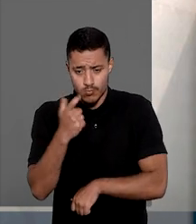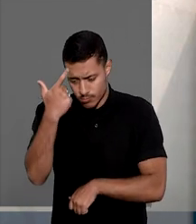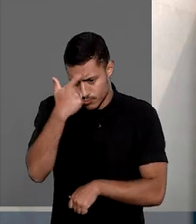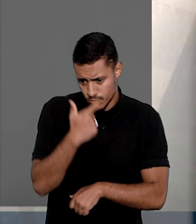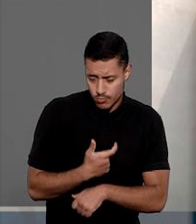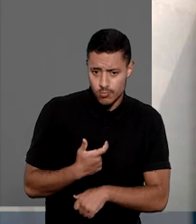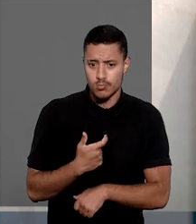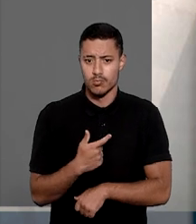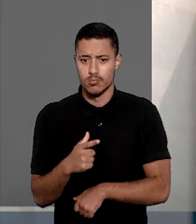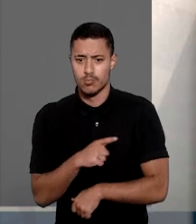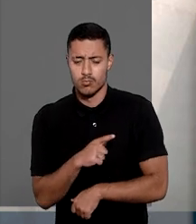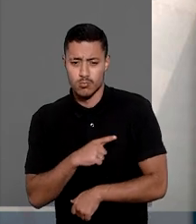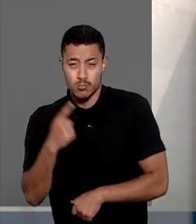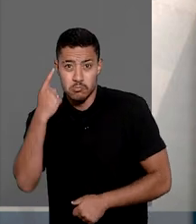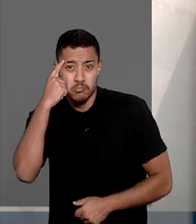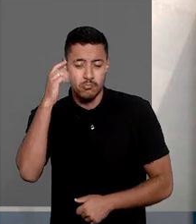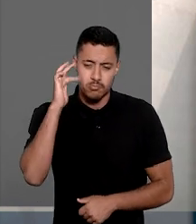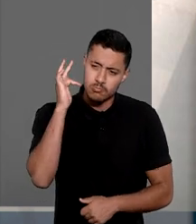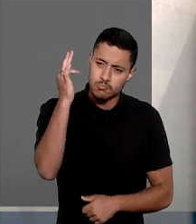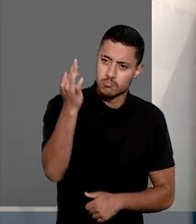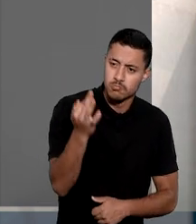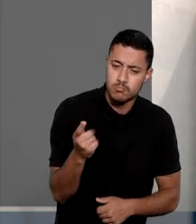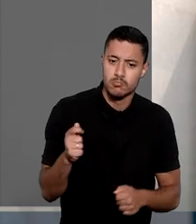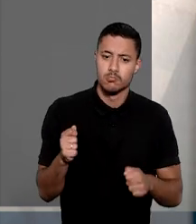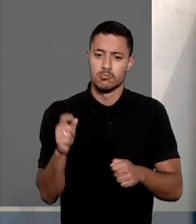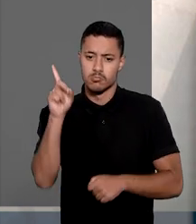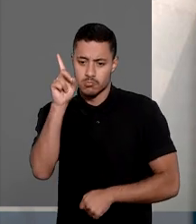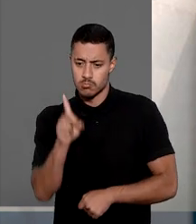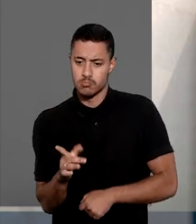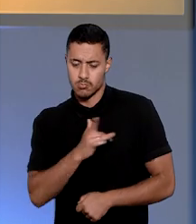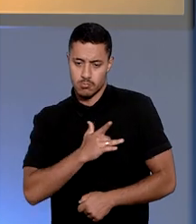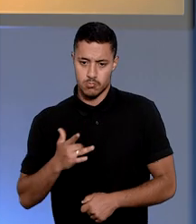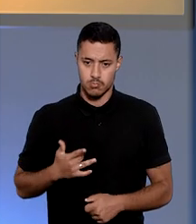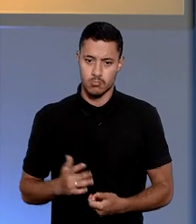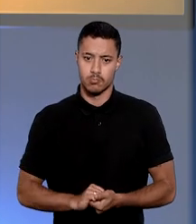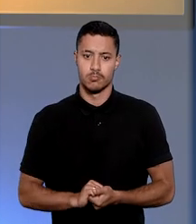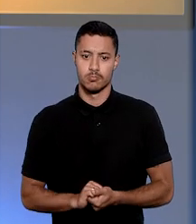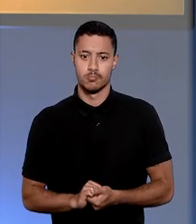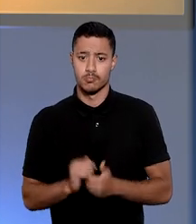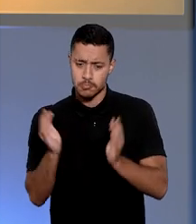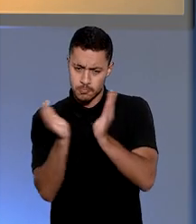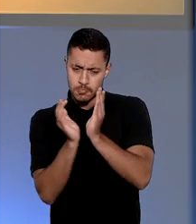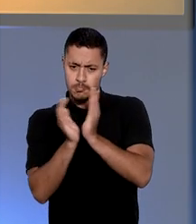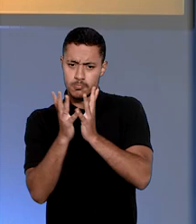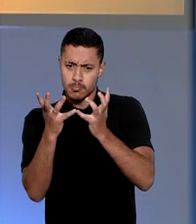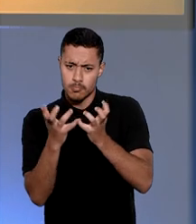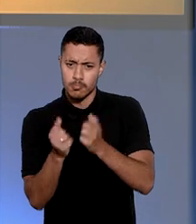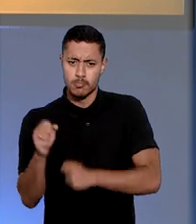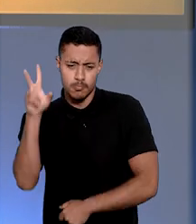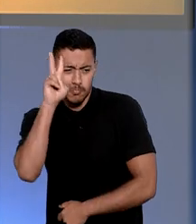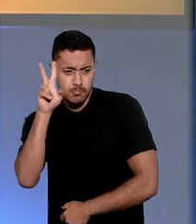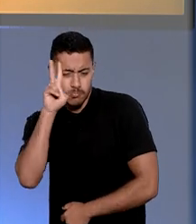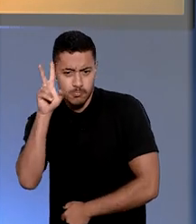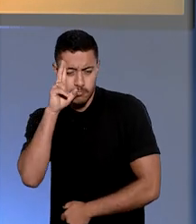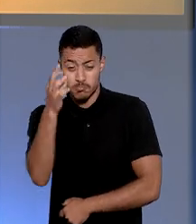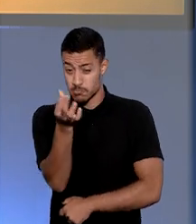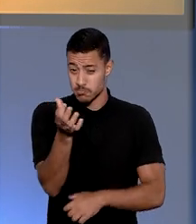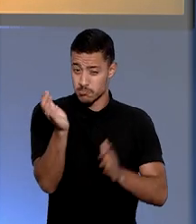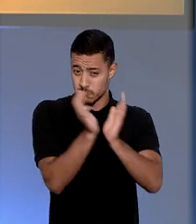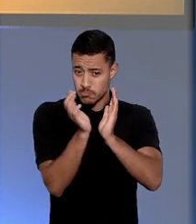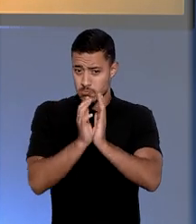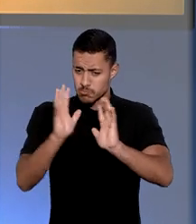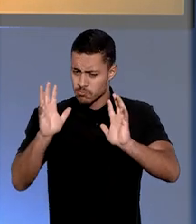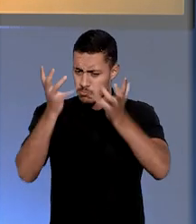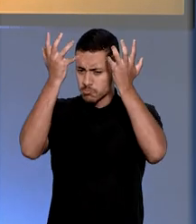próprio tem como intuito a realização do direito à saúde. Em sessão considerada histórica, a sexta turma